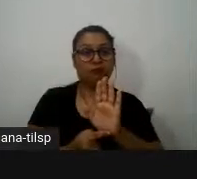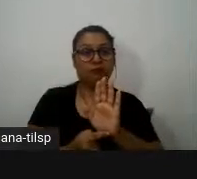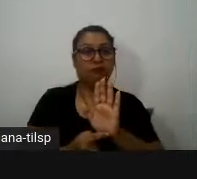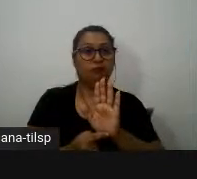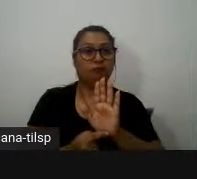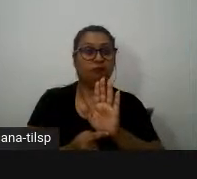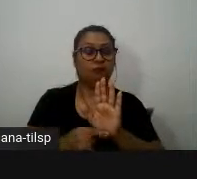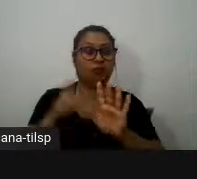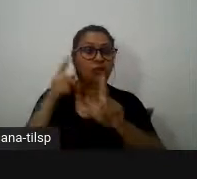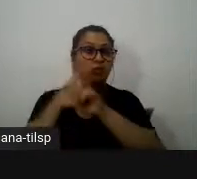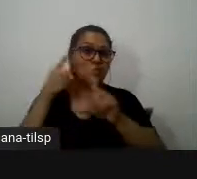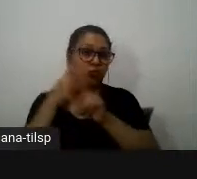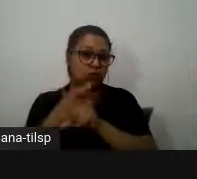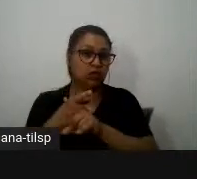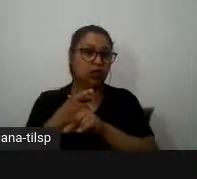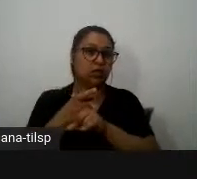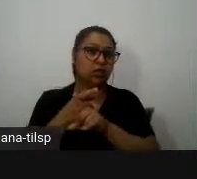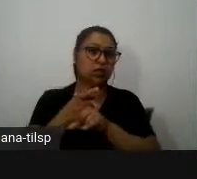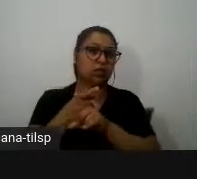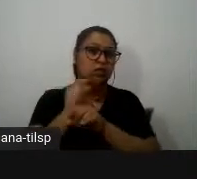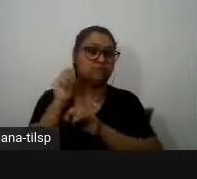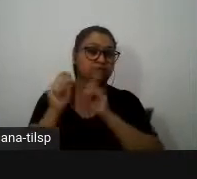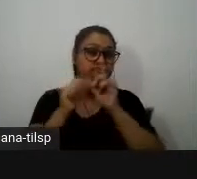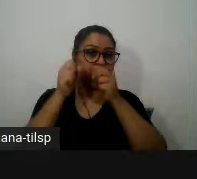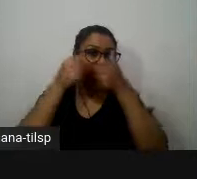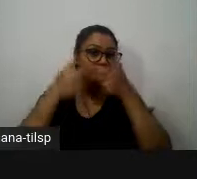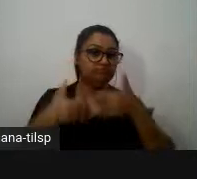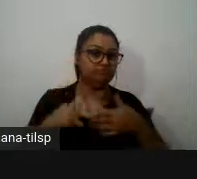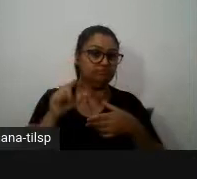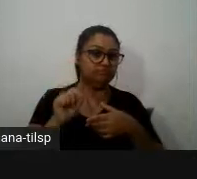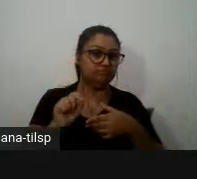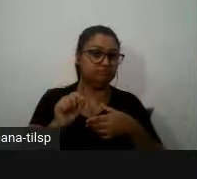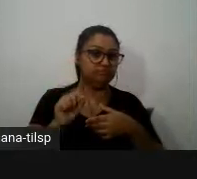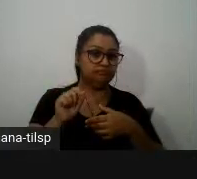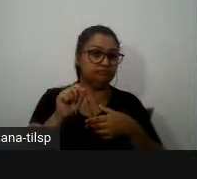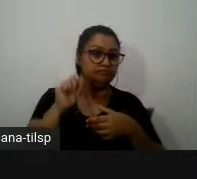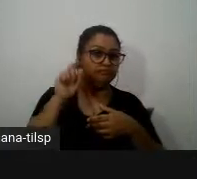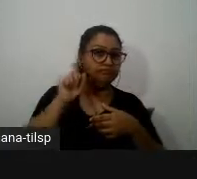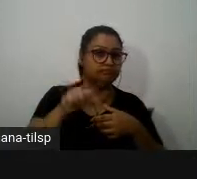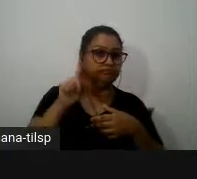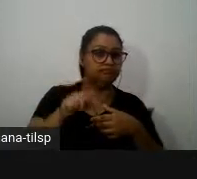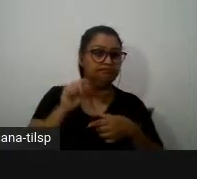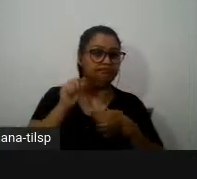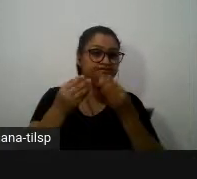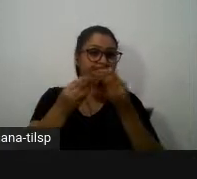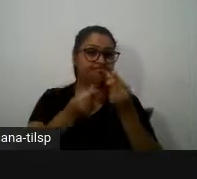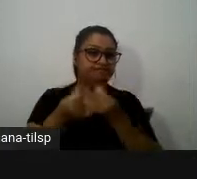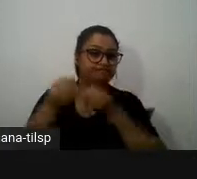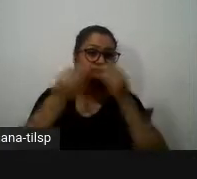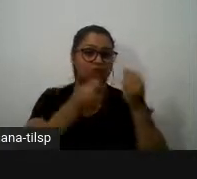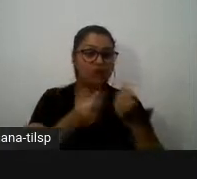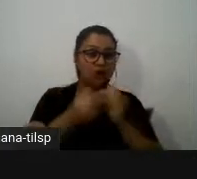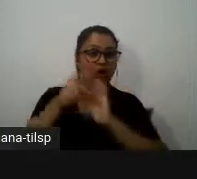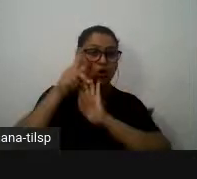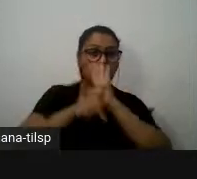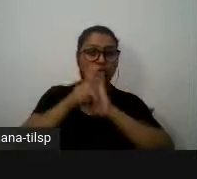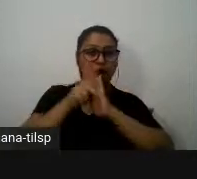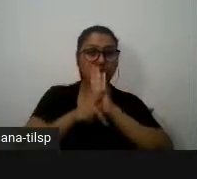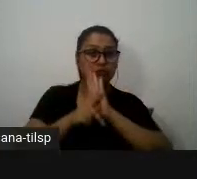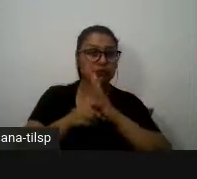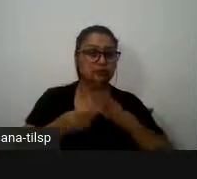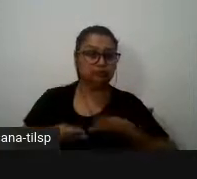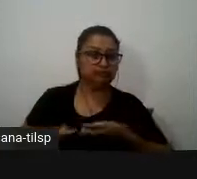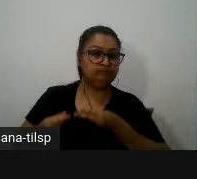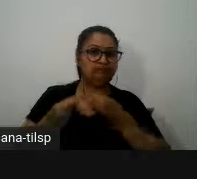alcançar uma etapa e eu digo aqui foi um projeto extremamente estimulante porque